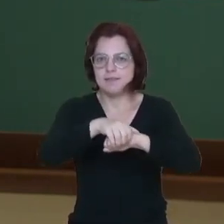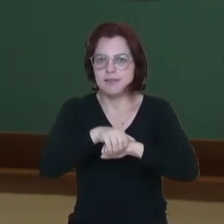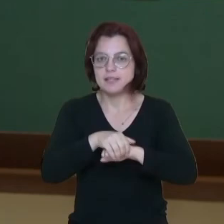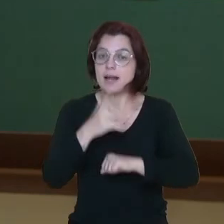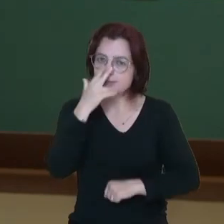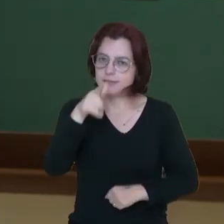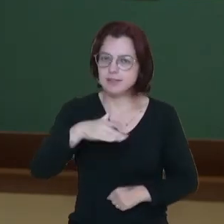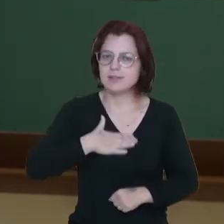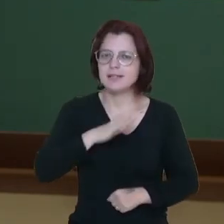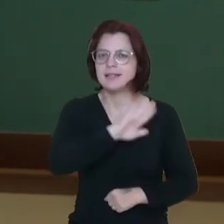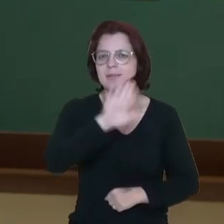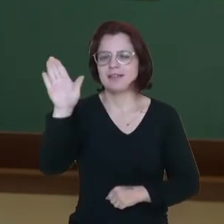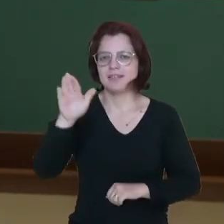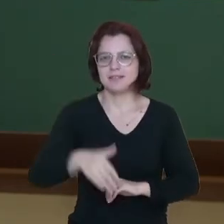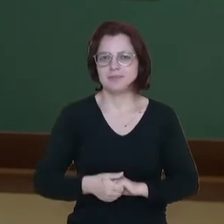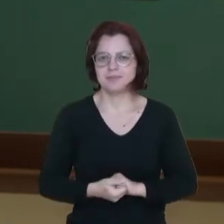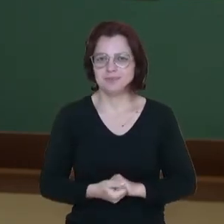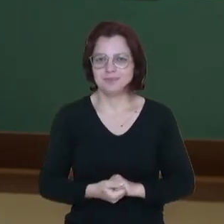tenham gostado. Até breve!